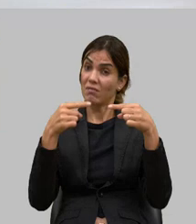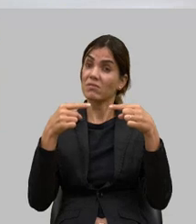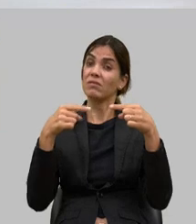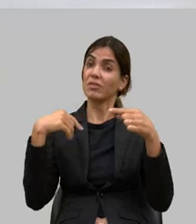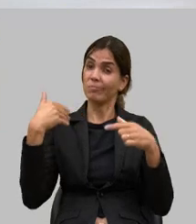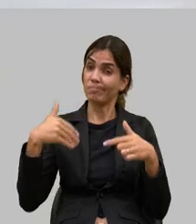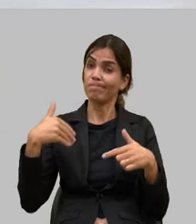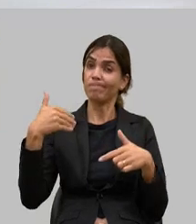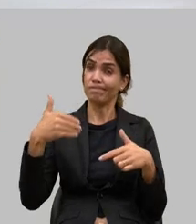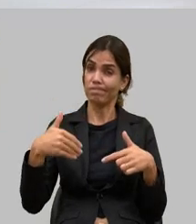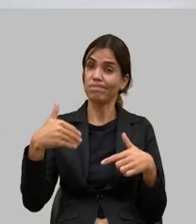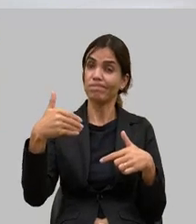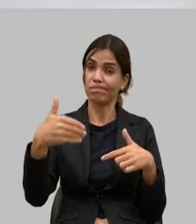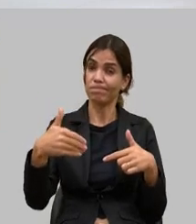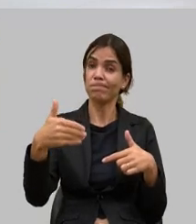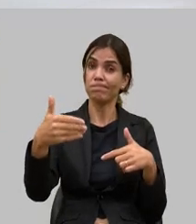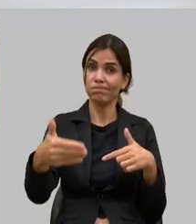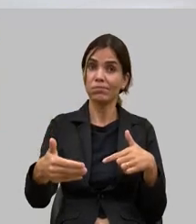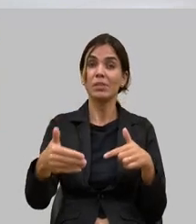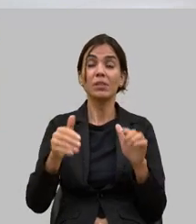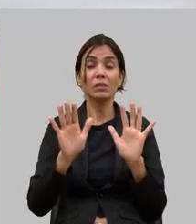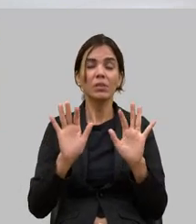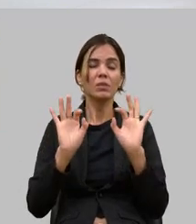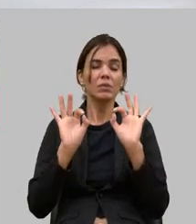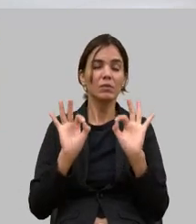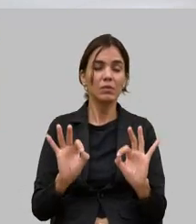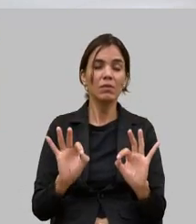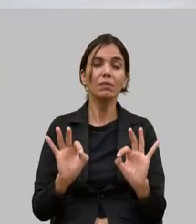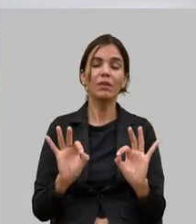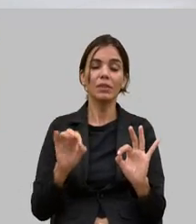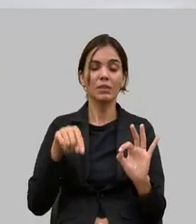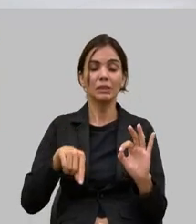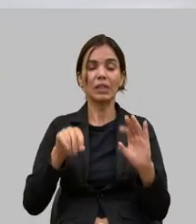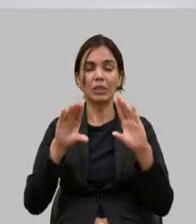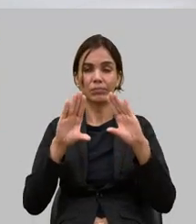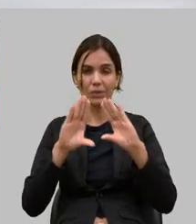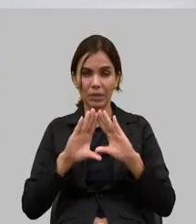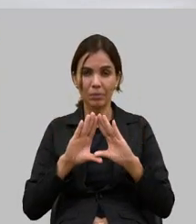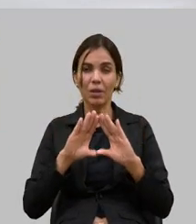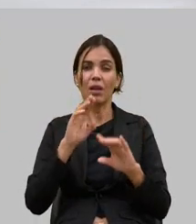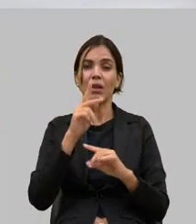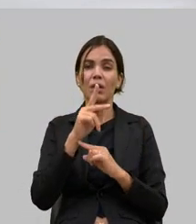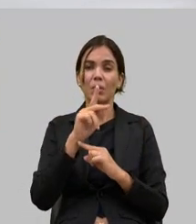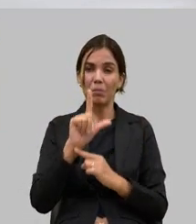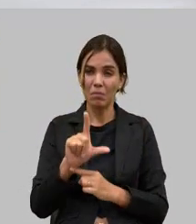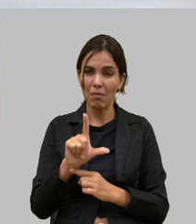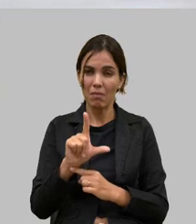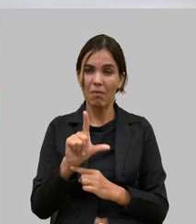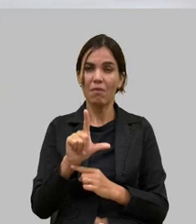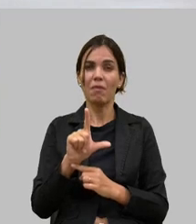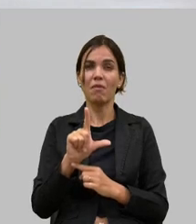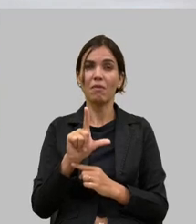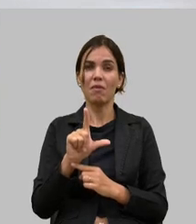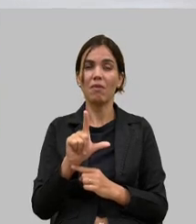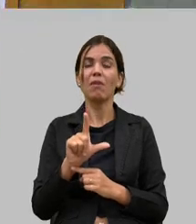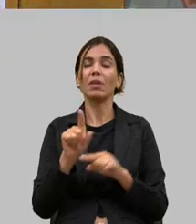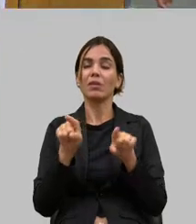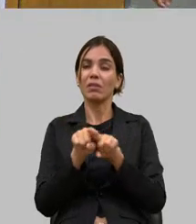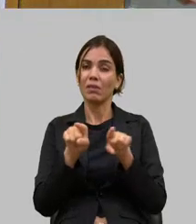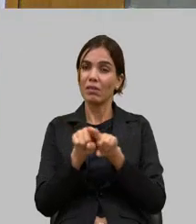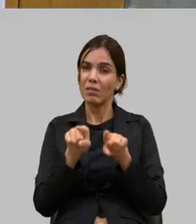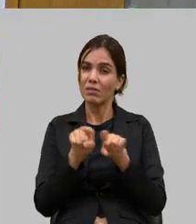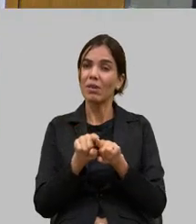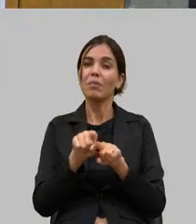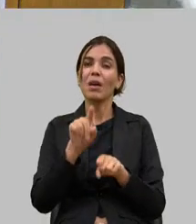a cadeia leiteira mas eu tenho certeza que o ajudo dessa casa com PLs com a questão tributária a gente